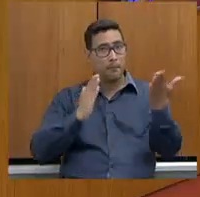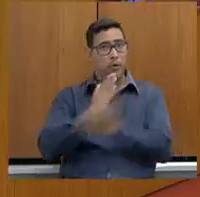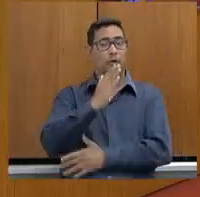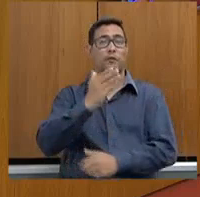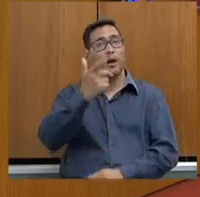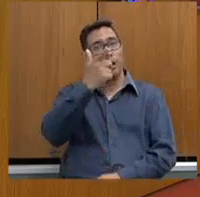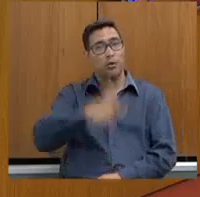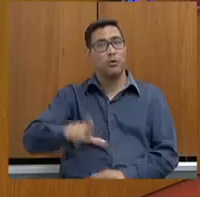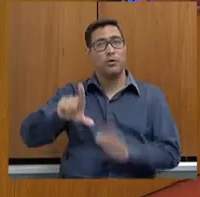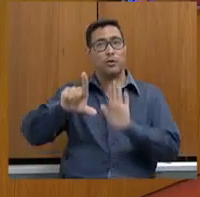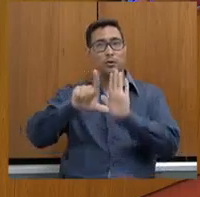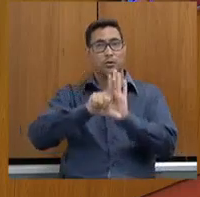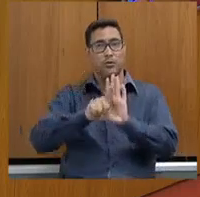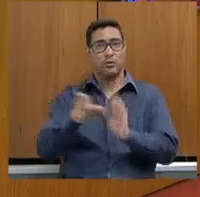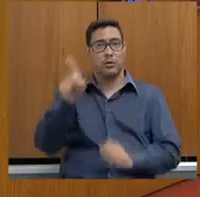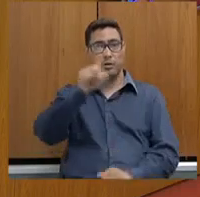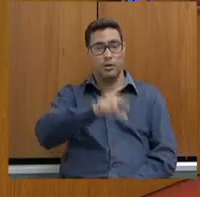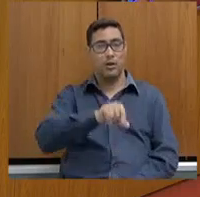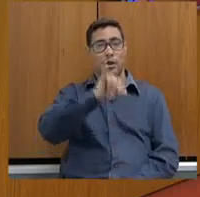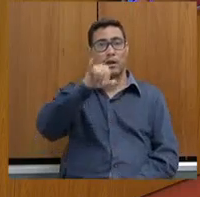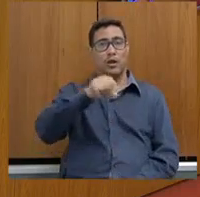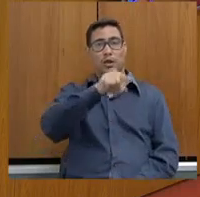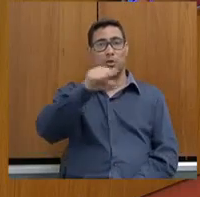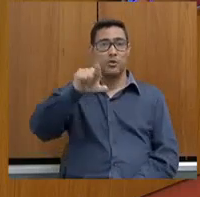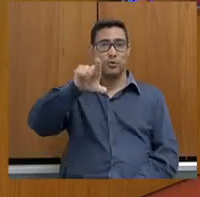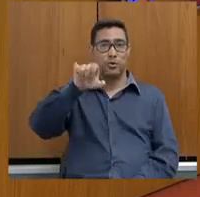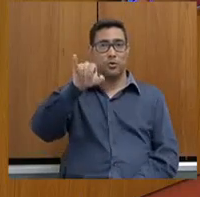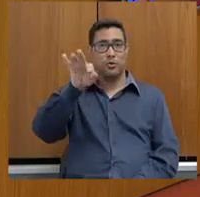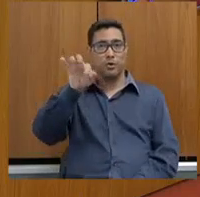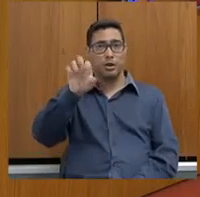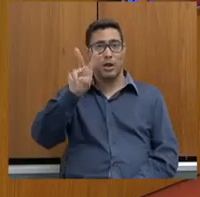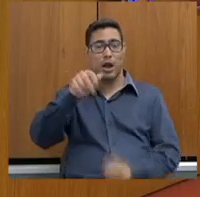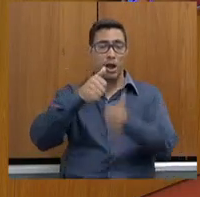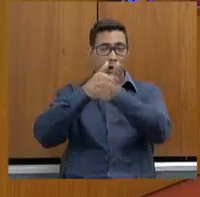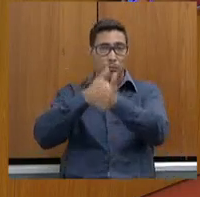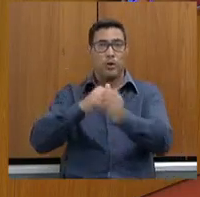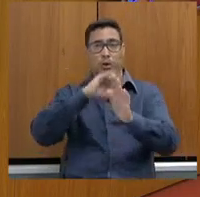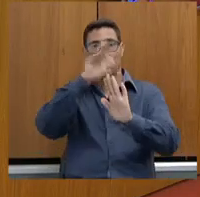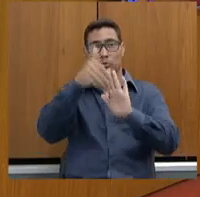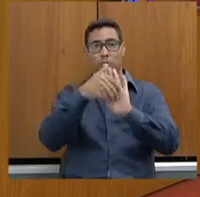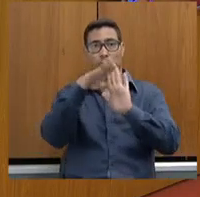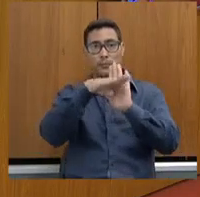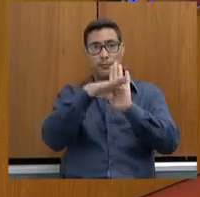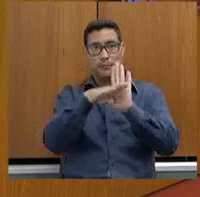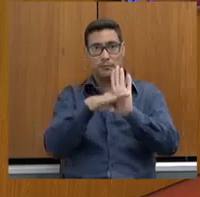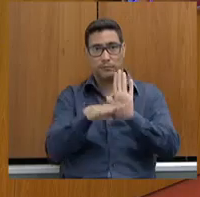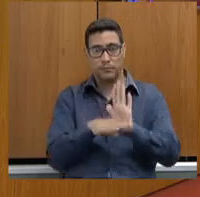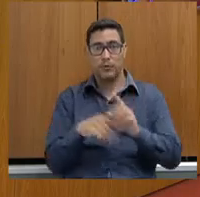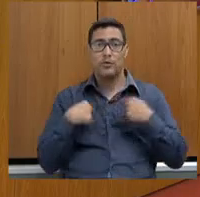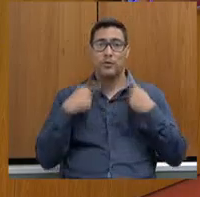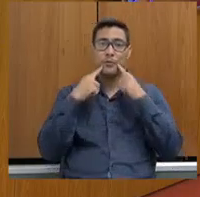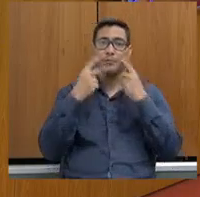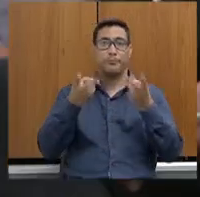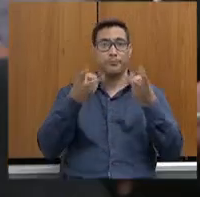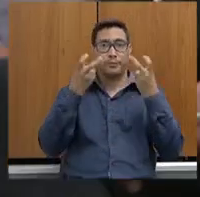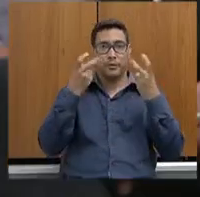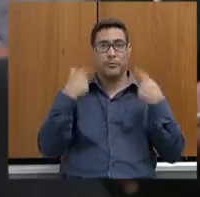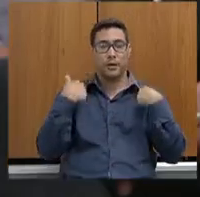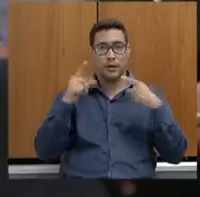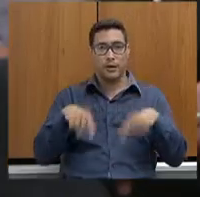O deputado João Leite acompanhou de perto aqui todos os passos. Então, secretário, a gente percebe o esforço